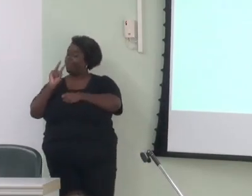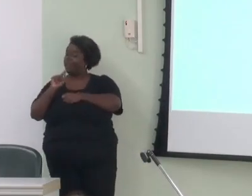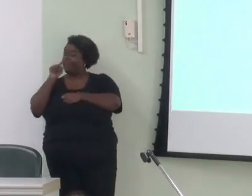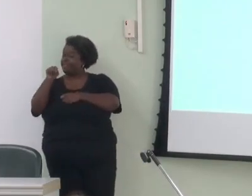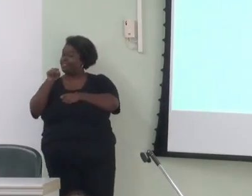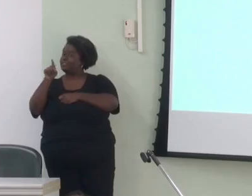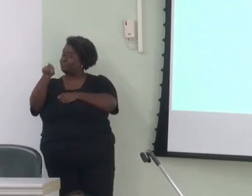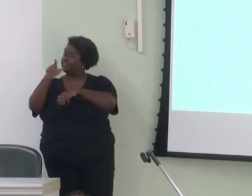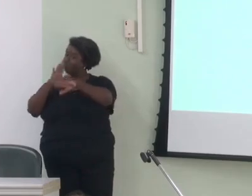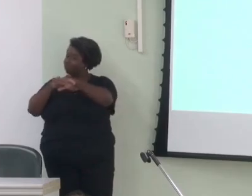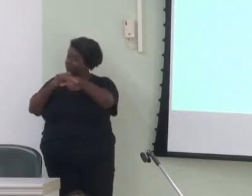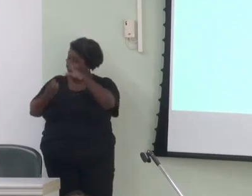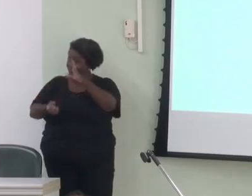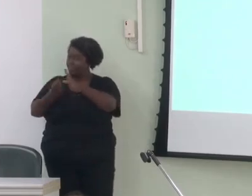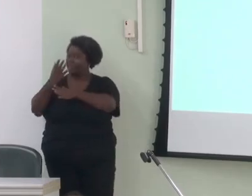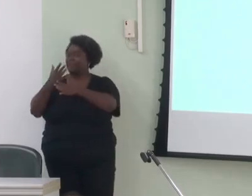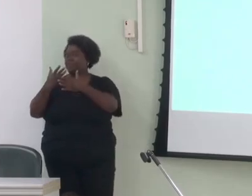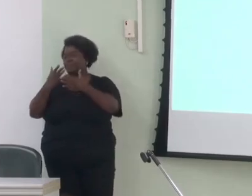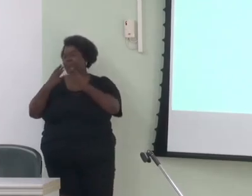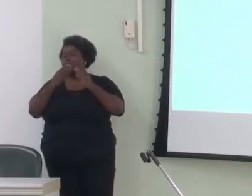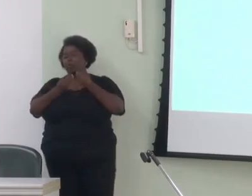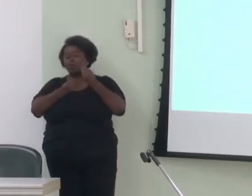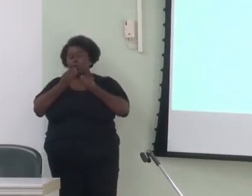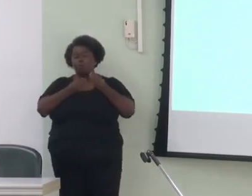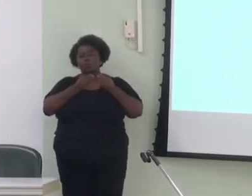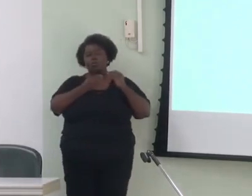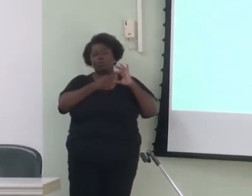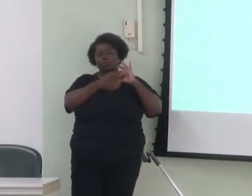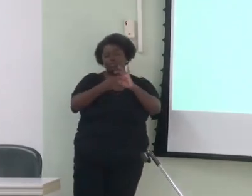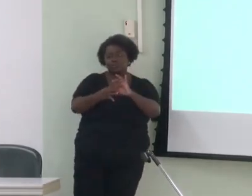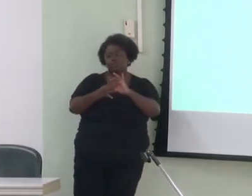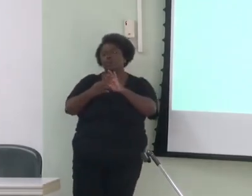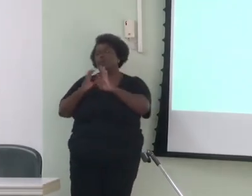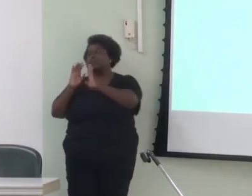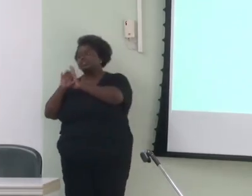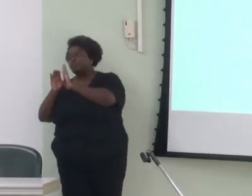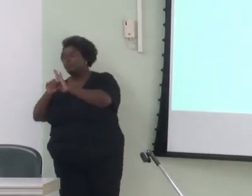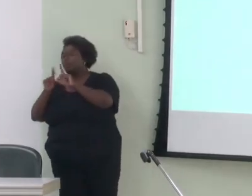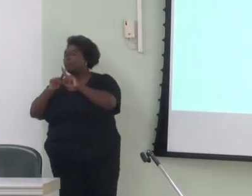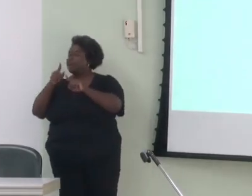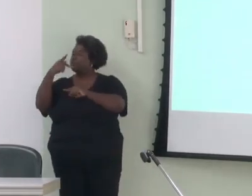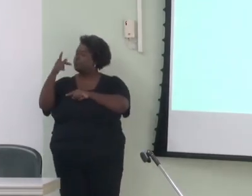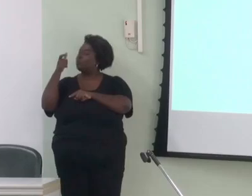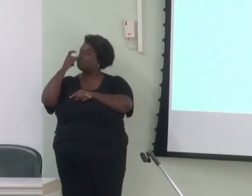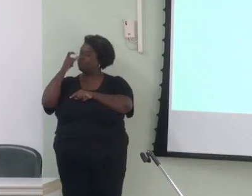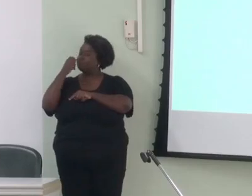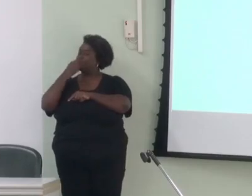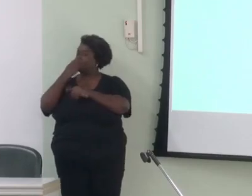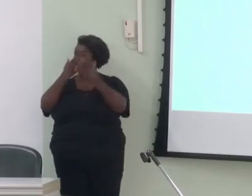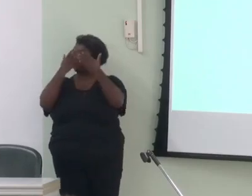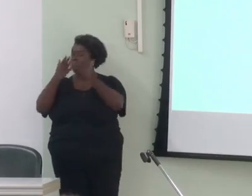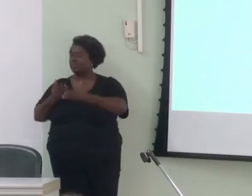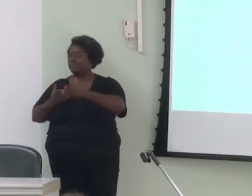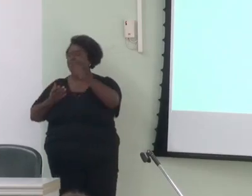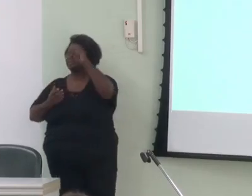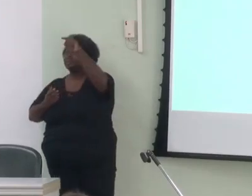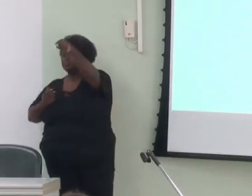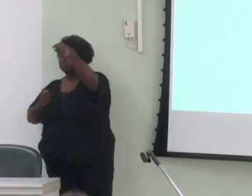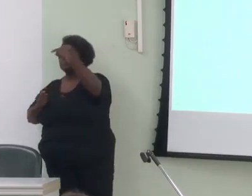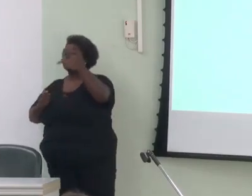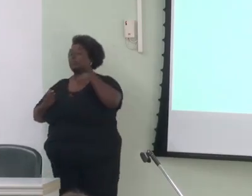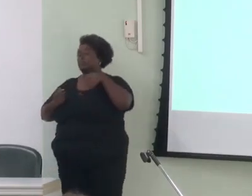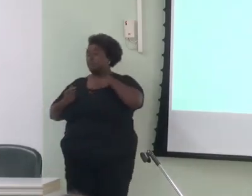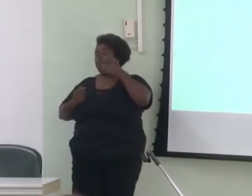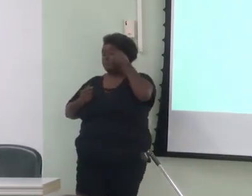no contextual e no conceitual e resolver. Mas você é muito bem-vindo. Obrigado. O que eu... A experiência do sistema confissional